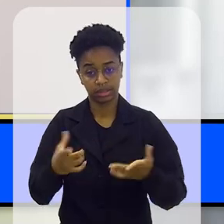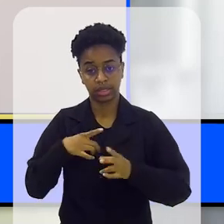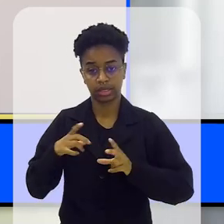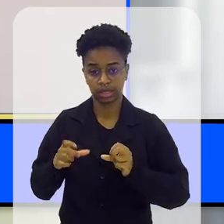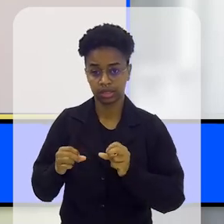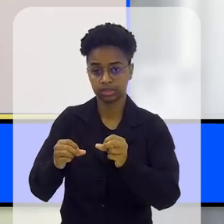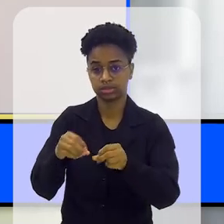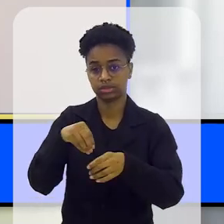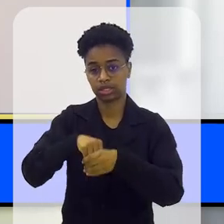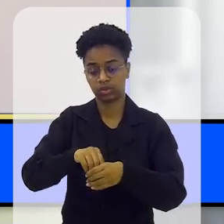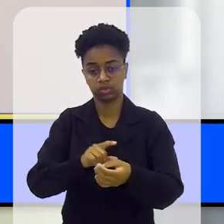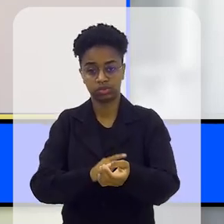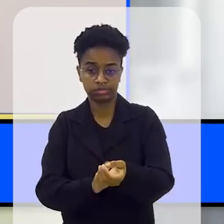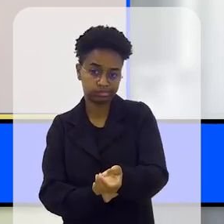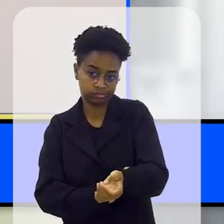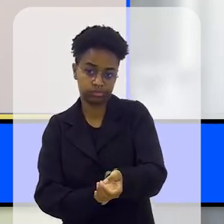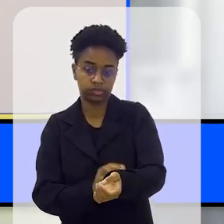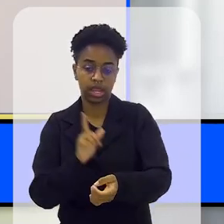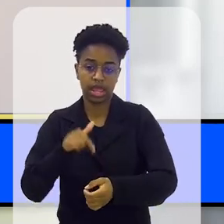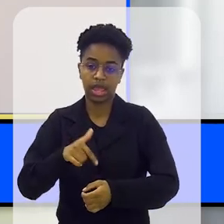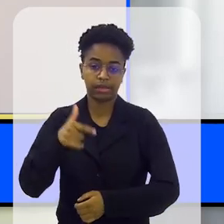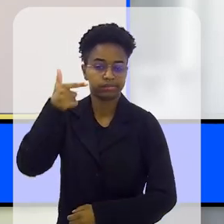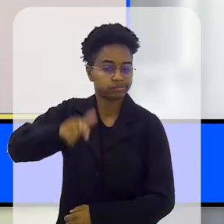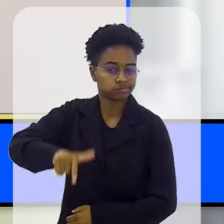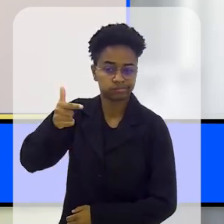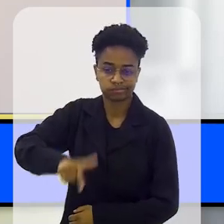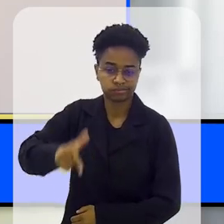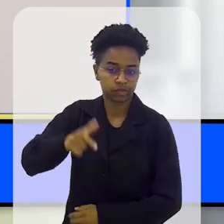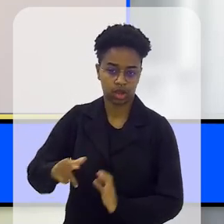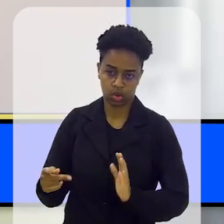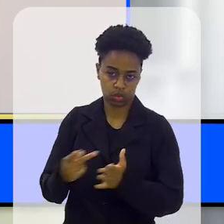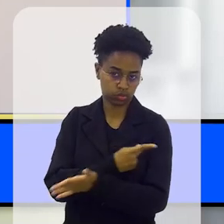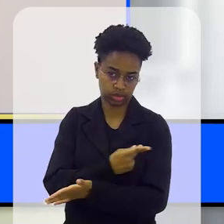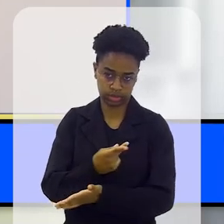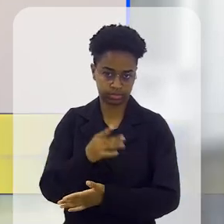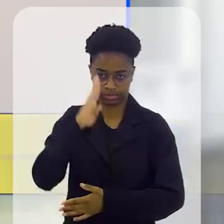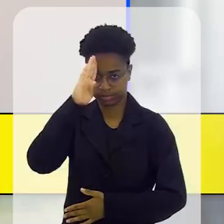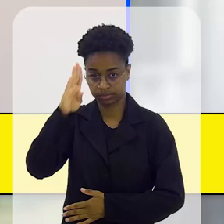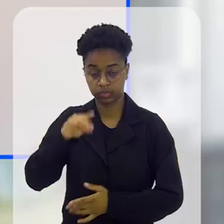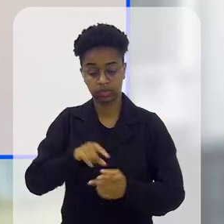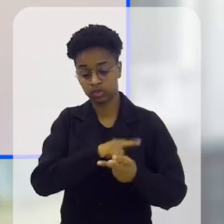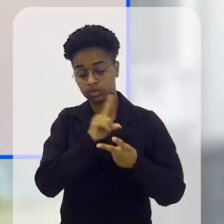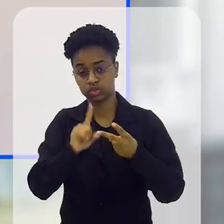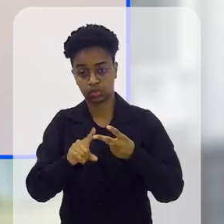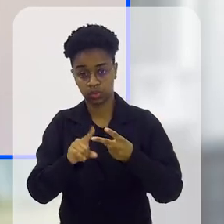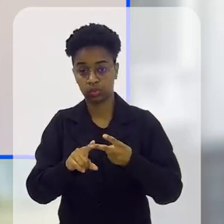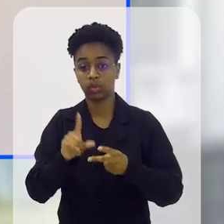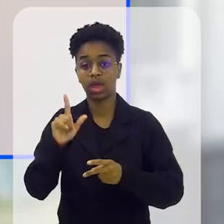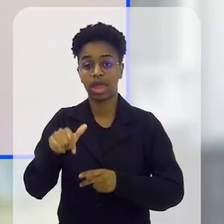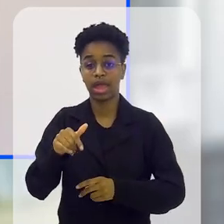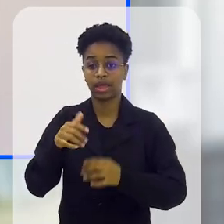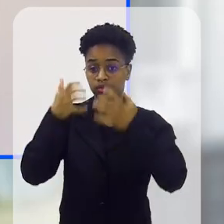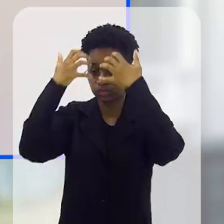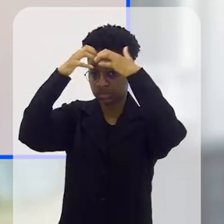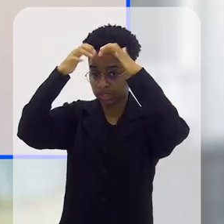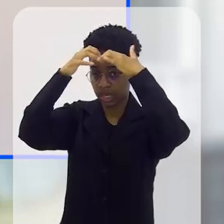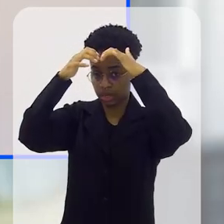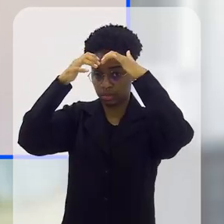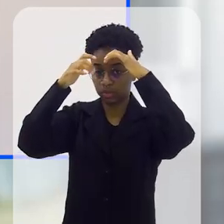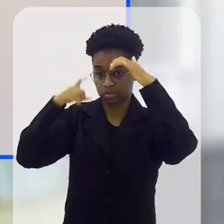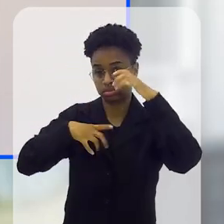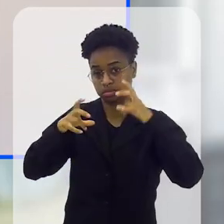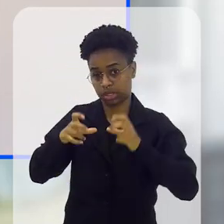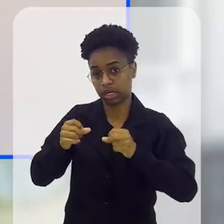câncer nas células do sangue é a leucemia, mais frequente de todas e todas as faixas etárias da infância. E o segundo tumor mais frequente é o tumor